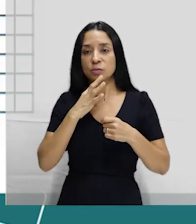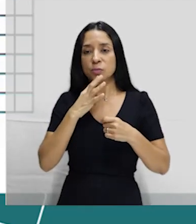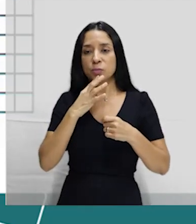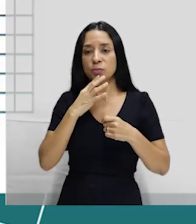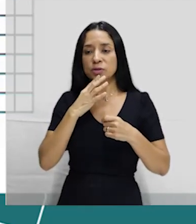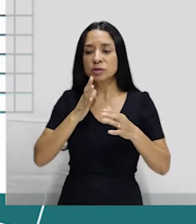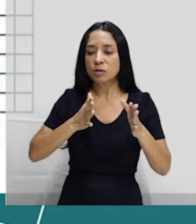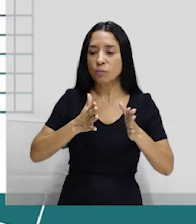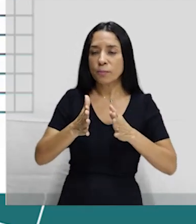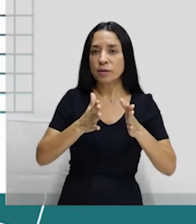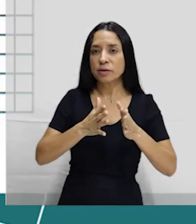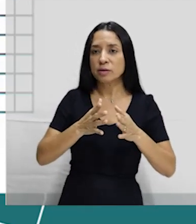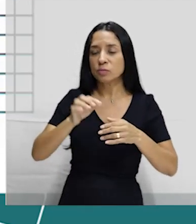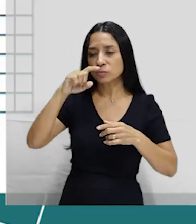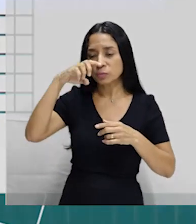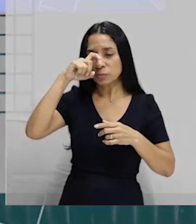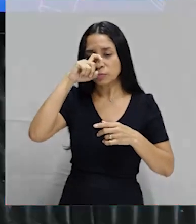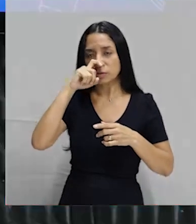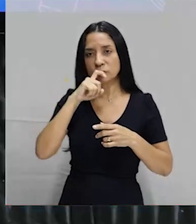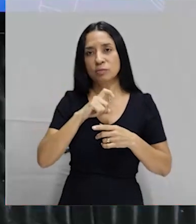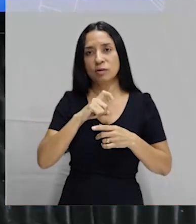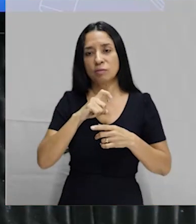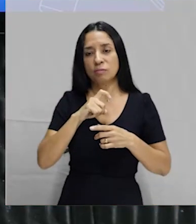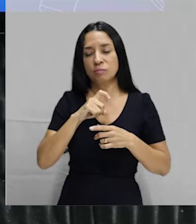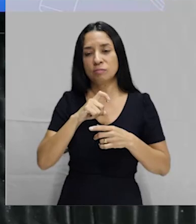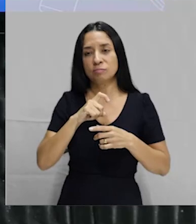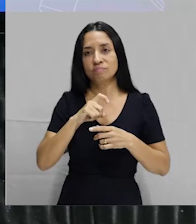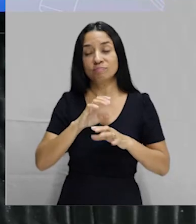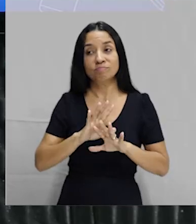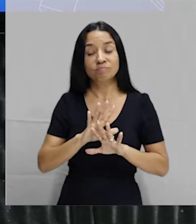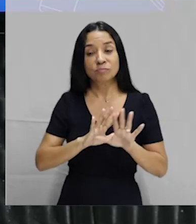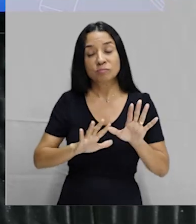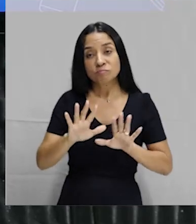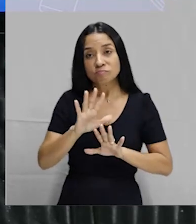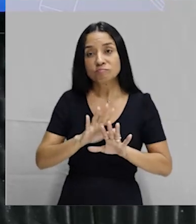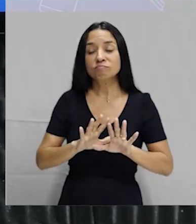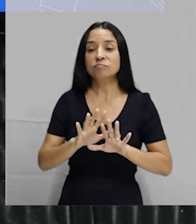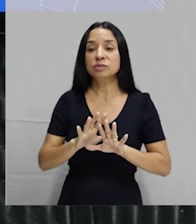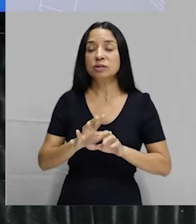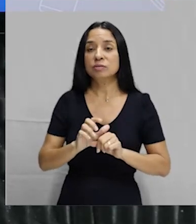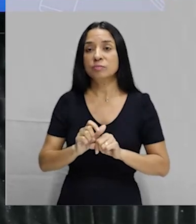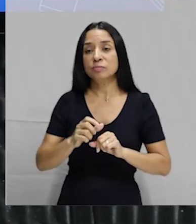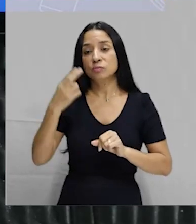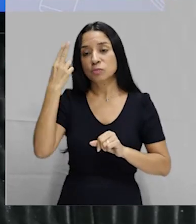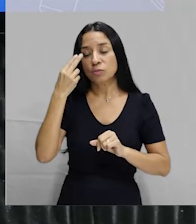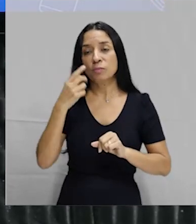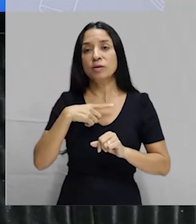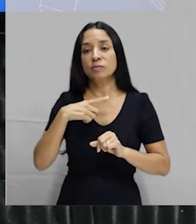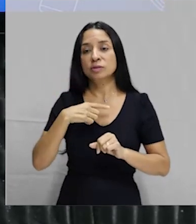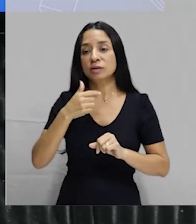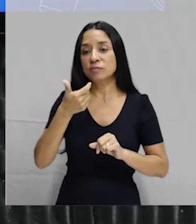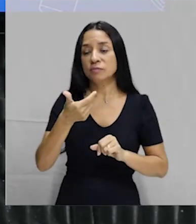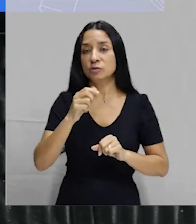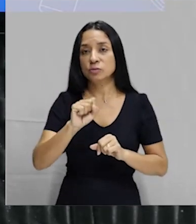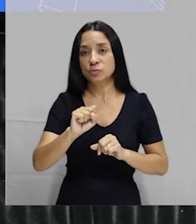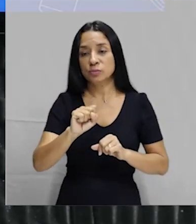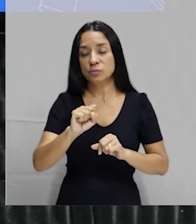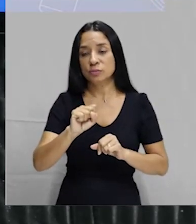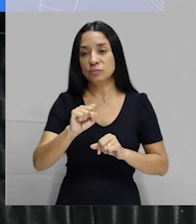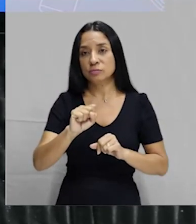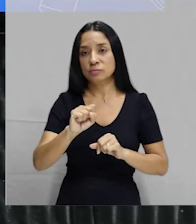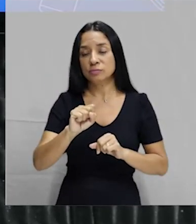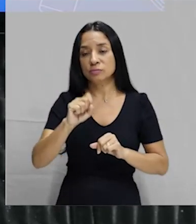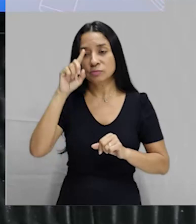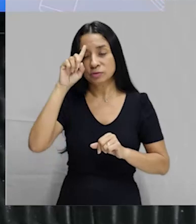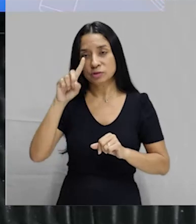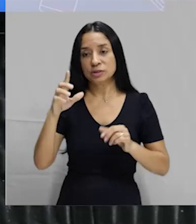Geralmente, um ciclo menstrual regular, ele tem cerca de 28 dias a 30 dias. O ciclo, ele começa a ser